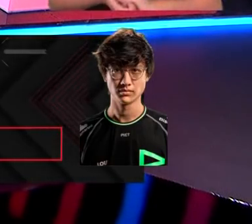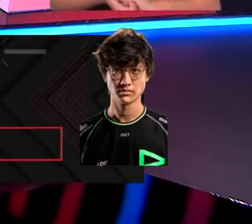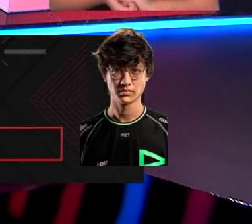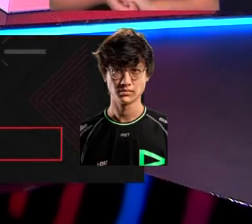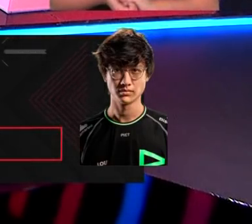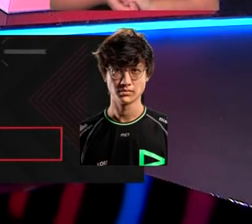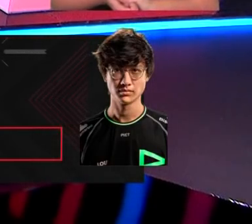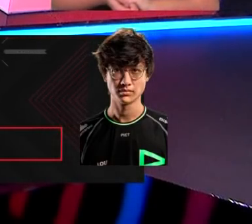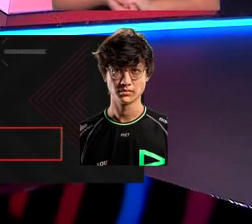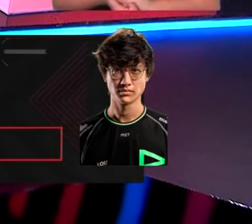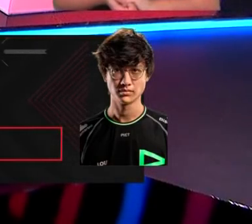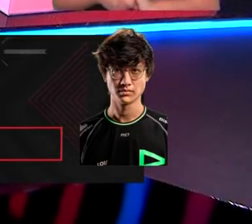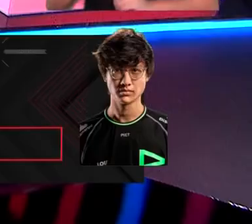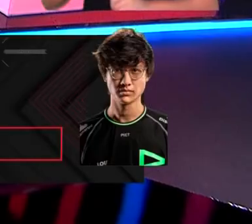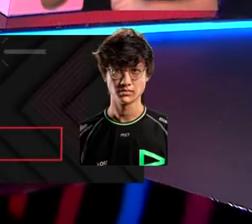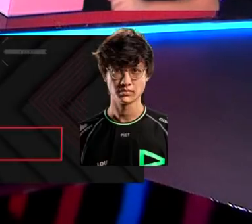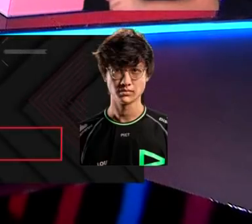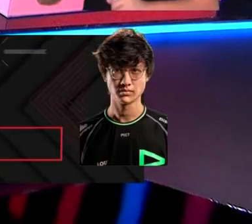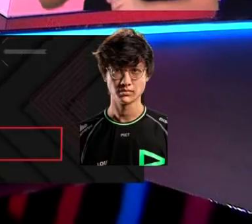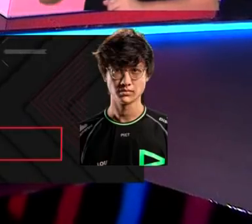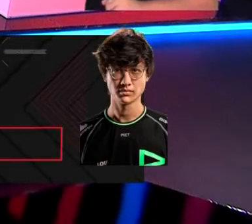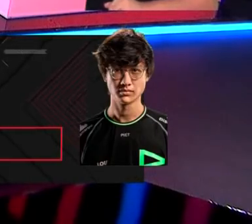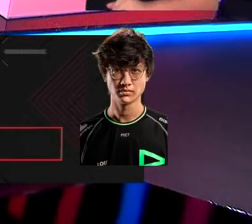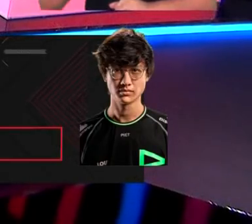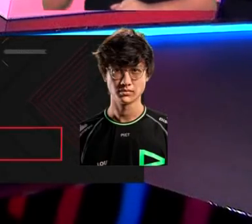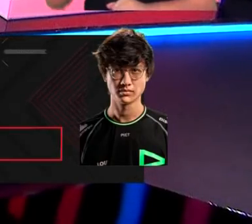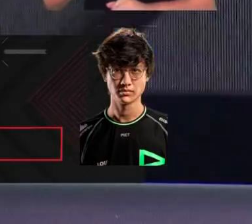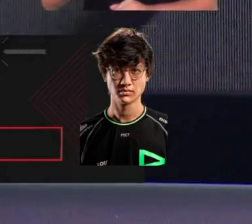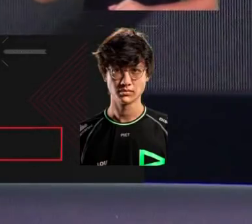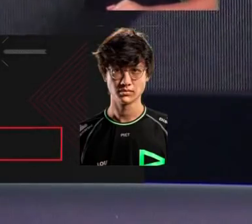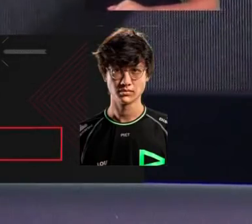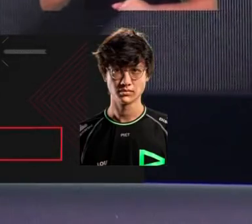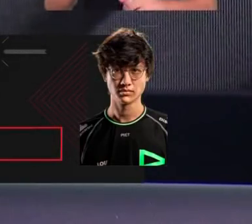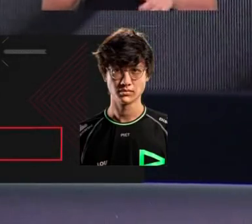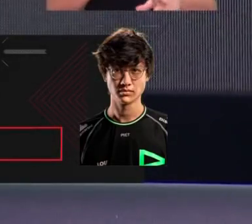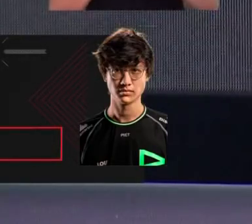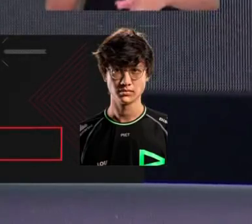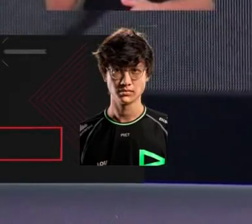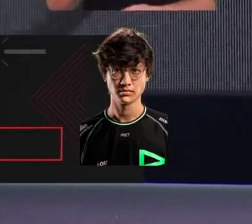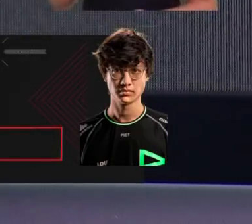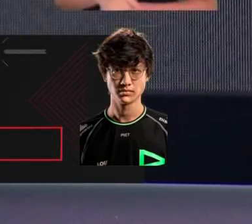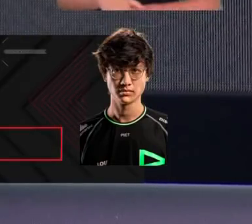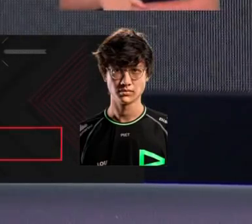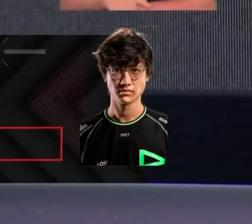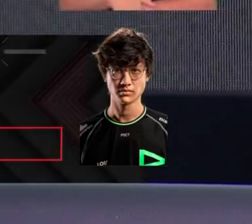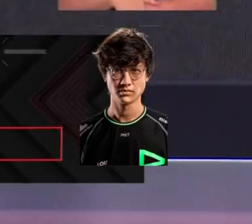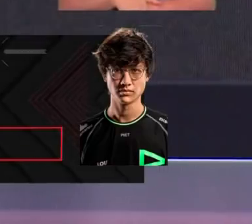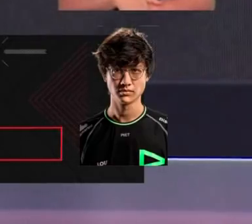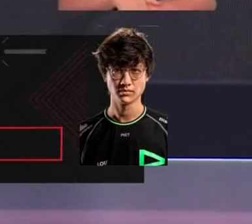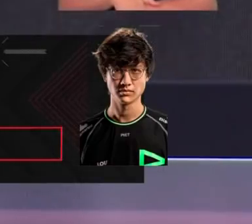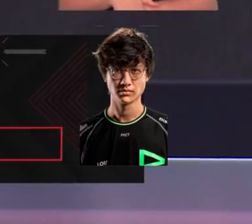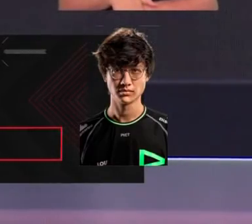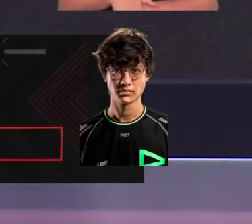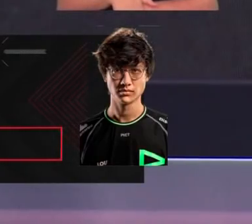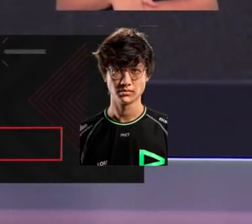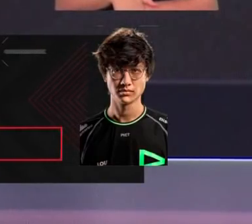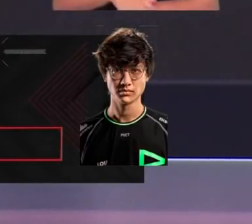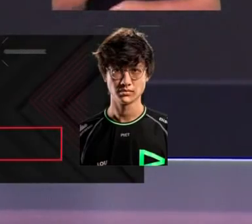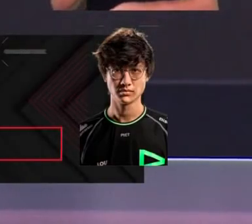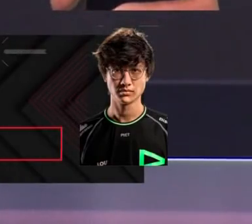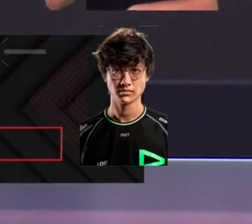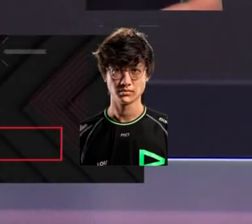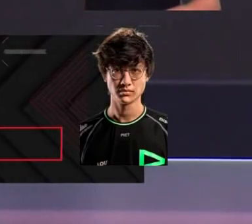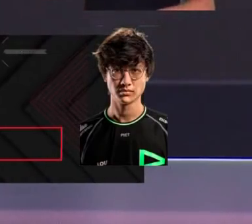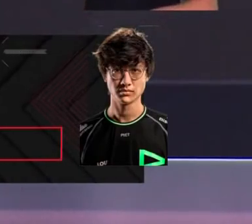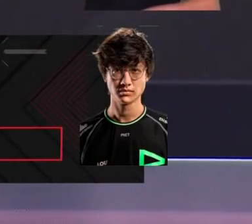que eu tinha a levar essa sabia? eu também achei cara mas o FNB sério essa semana foi aguenzinha deixar aguenzinha ali deixar aguen pro FNB